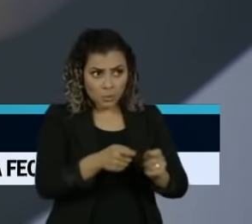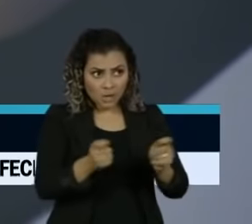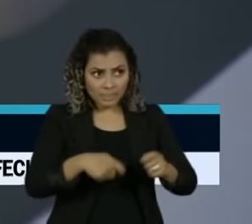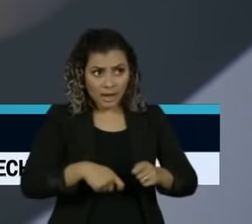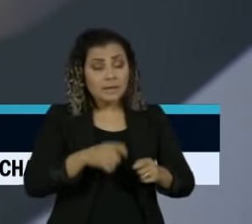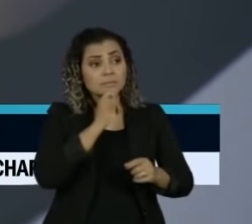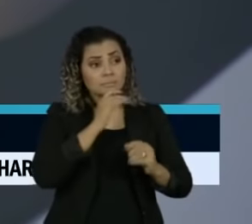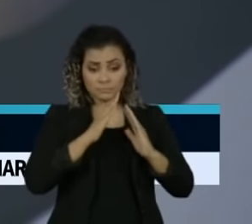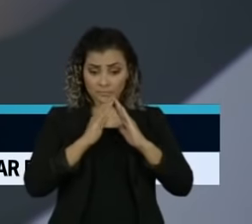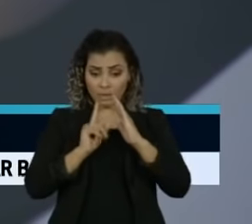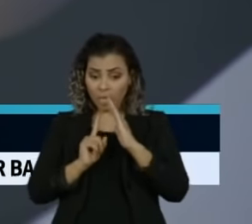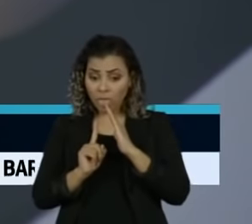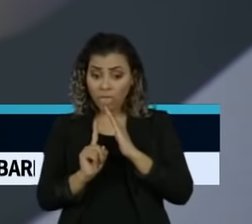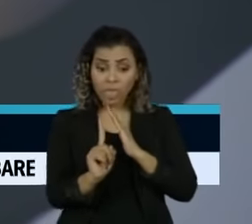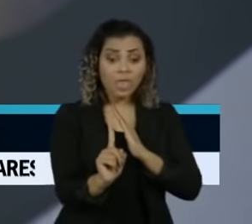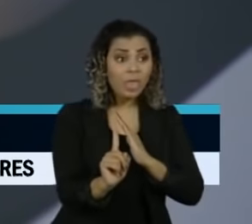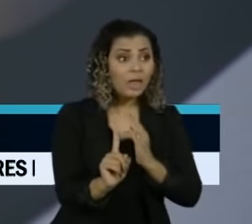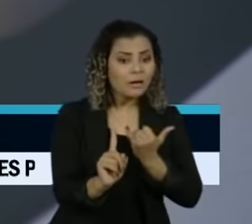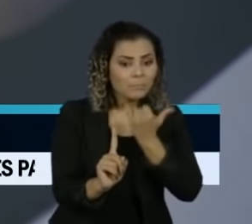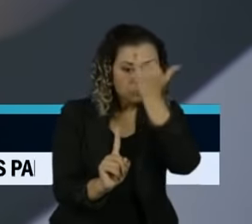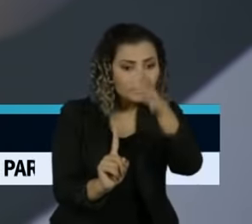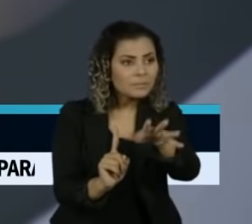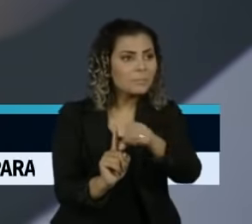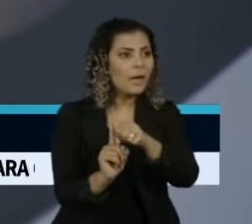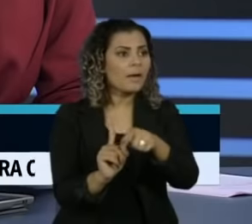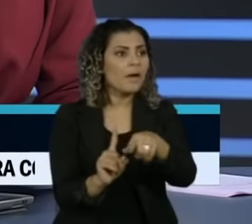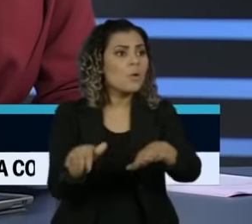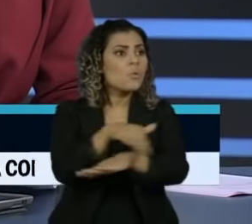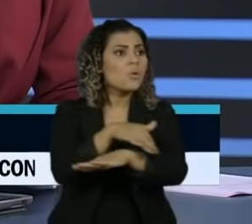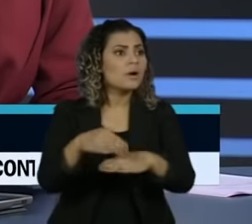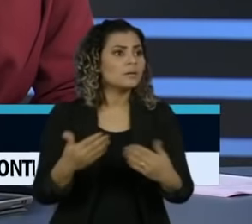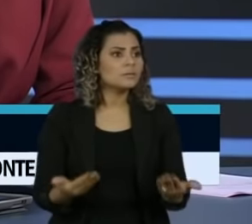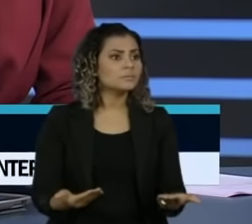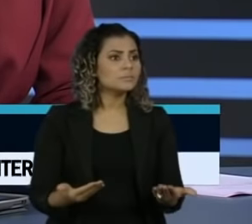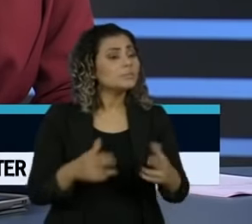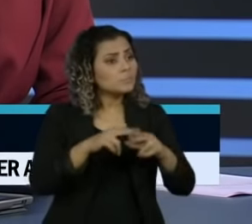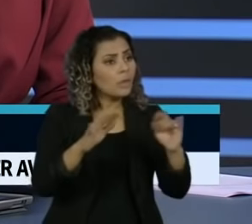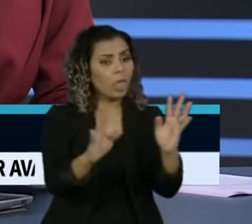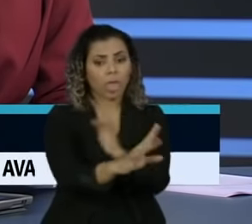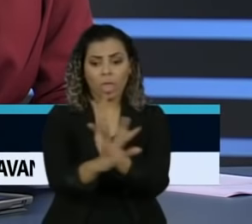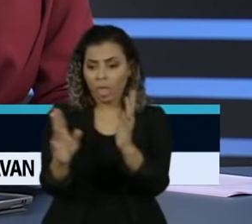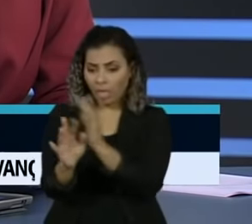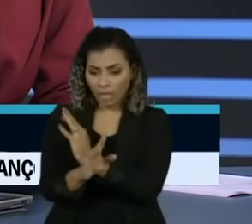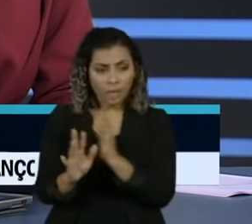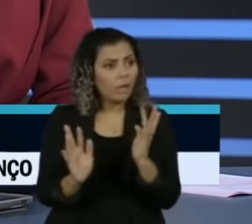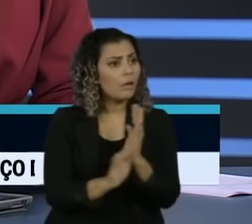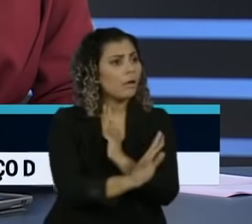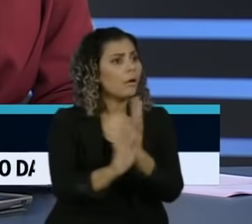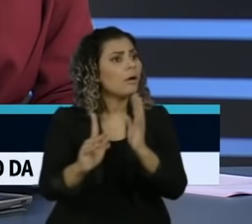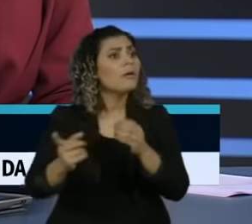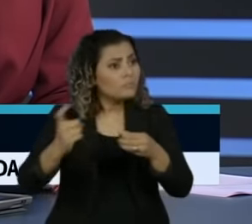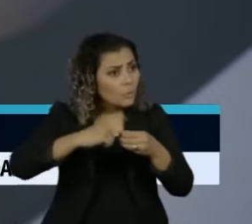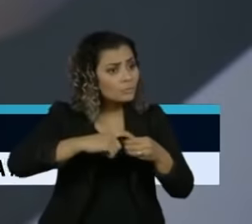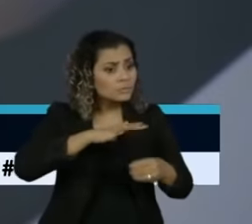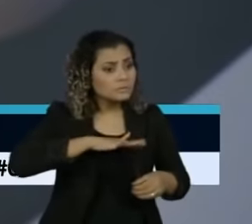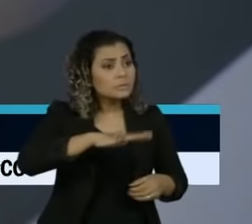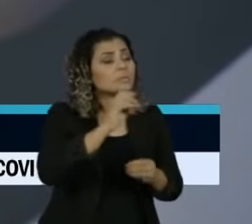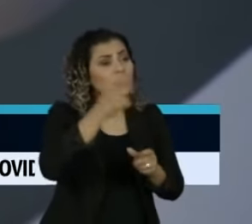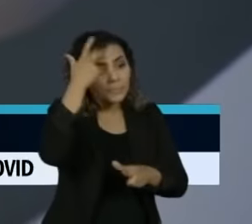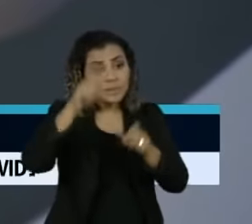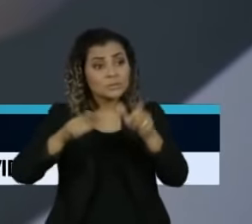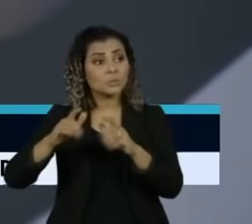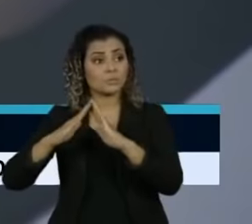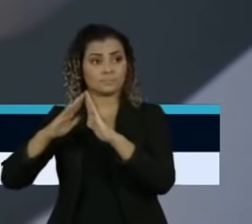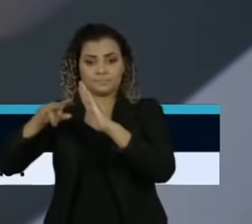você vai aumentar a mobilidade na cidade, vai aumentar a circulação de pessoas, vai colocar de volta na cidade pessoas que